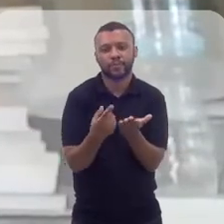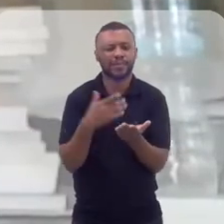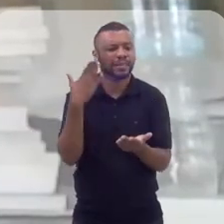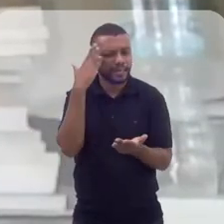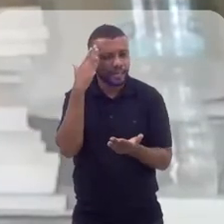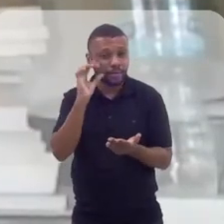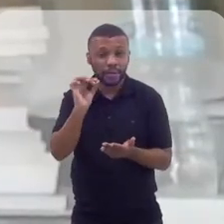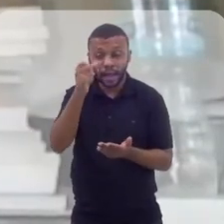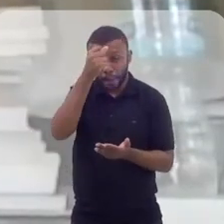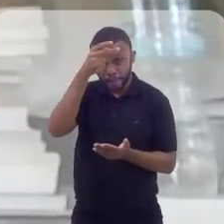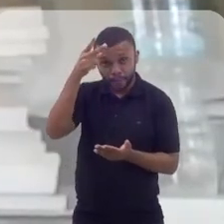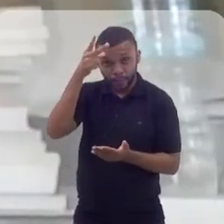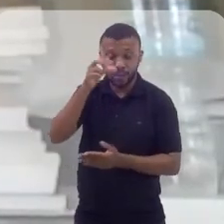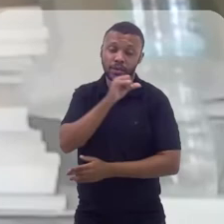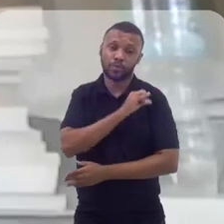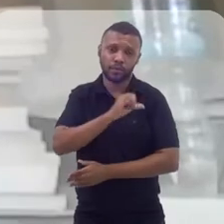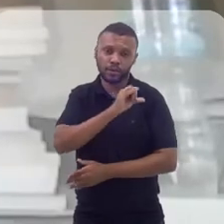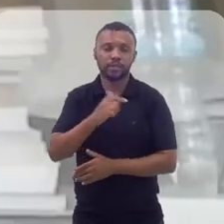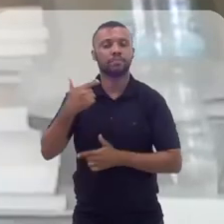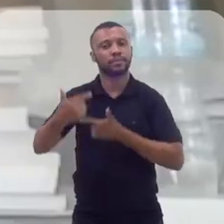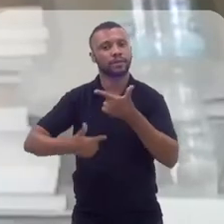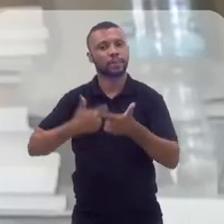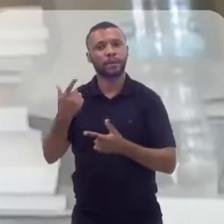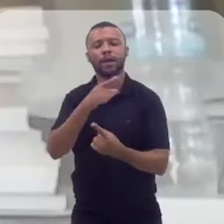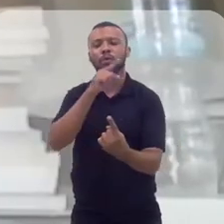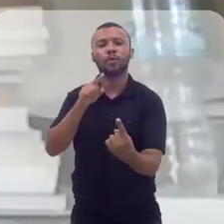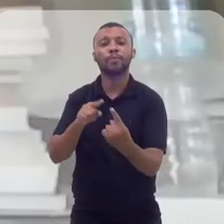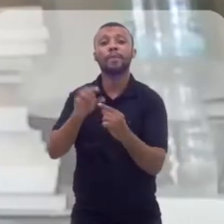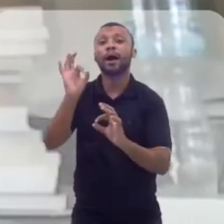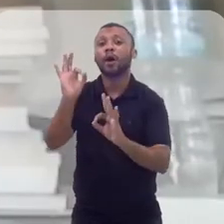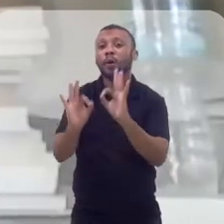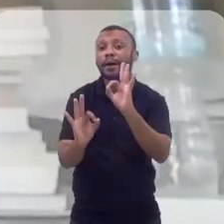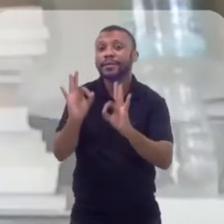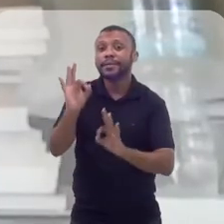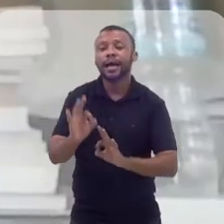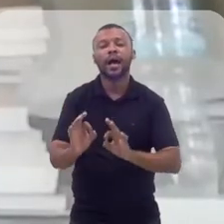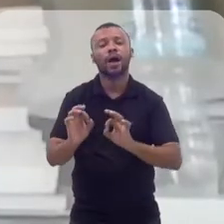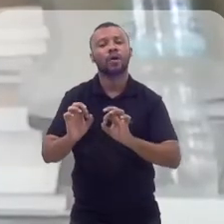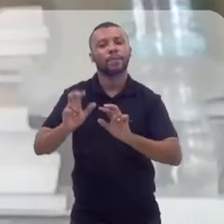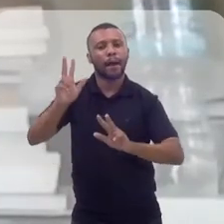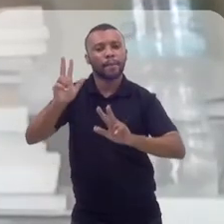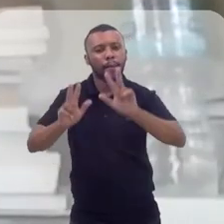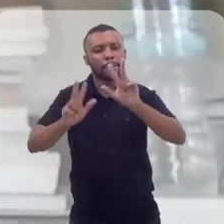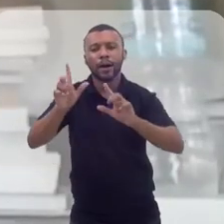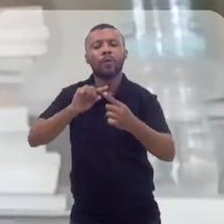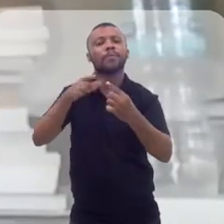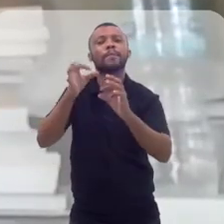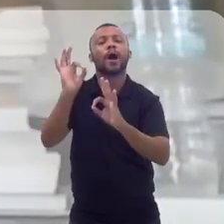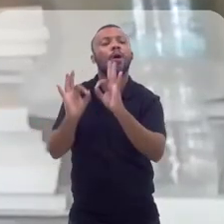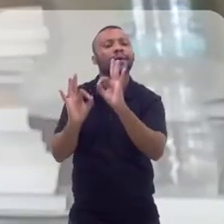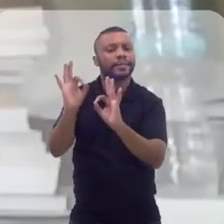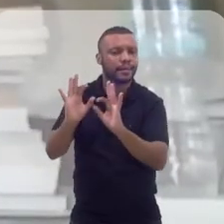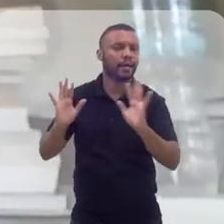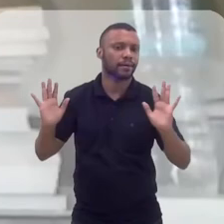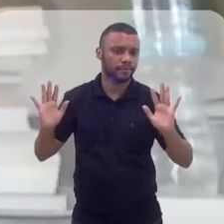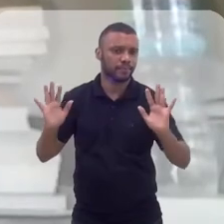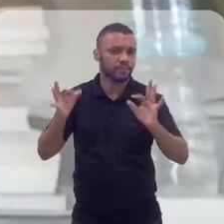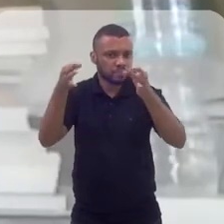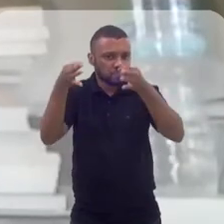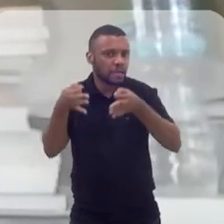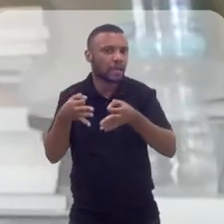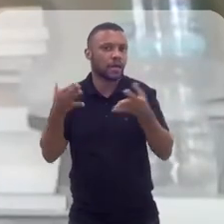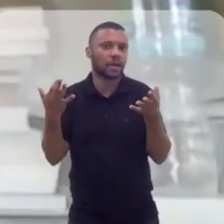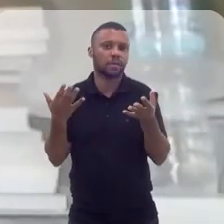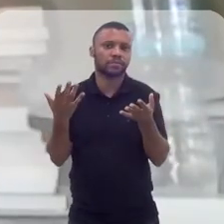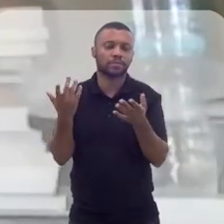Apesar da Prefeitura do Rio ter trabalhado para organizar o carnaval, até para evitar os... Para organizar o carnaval,